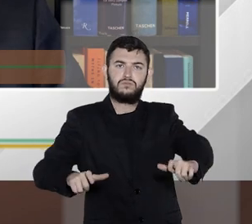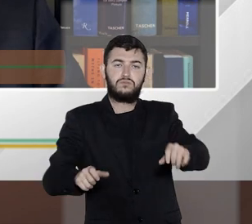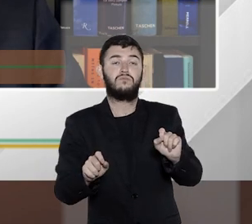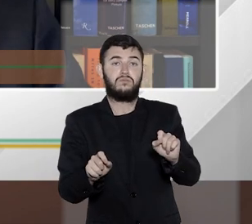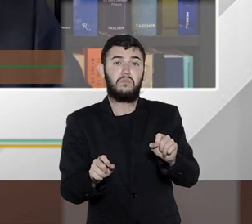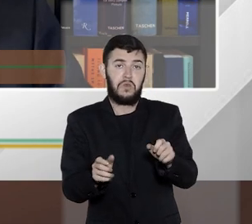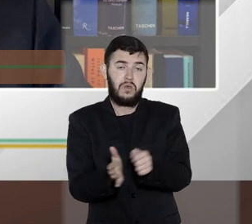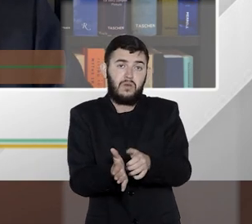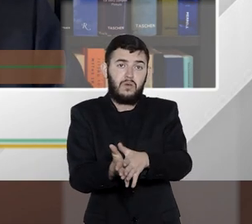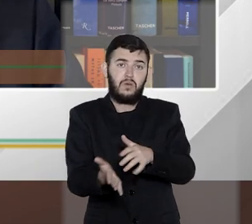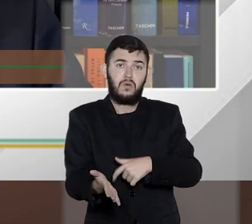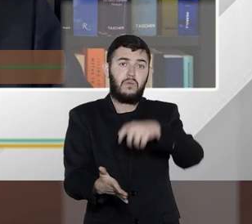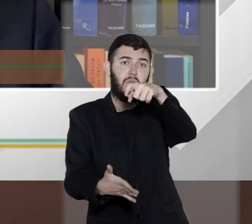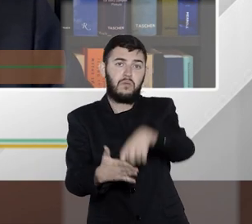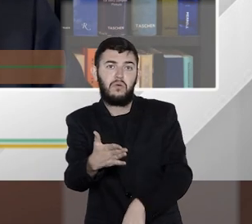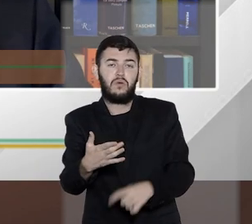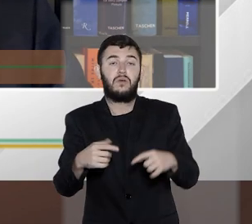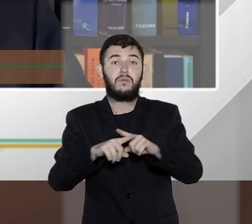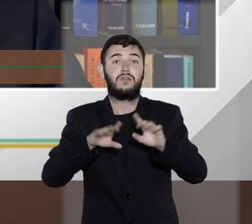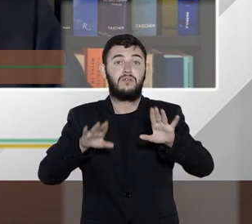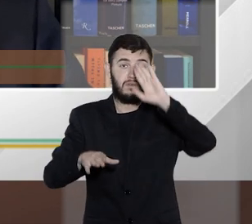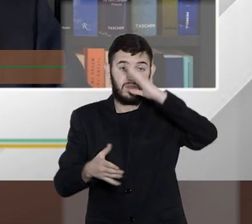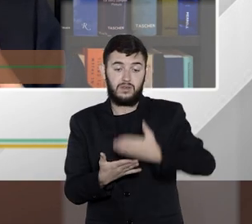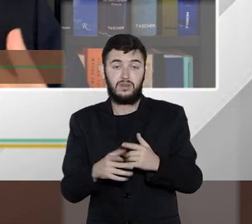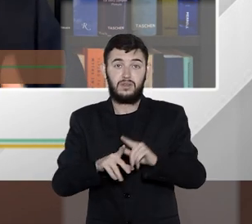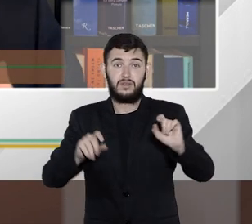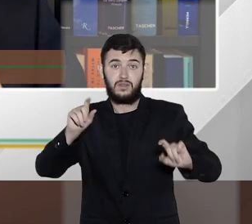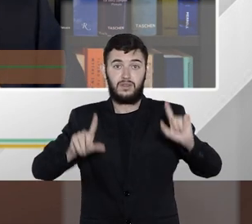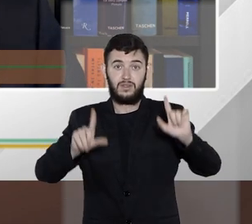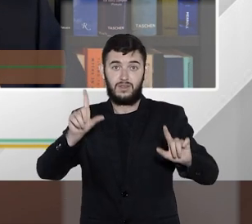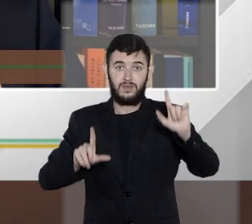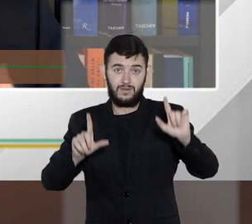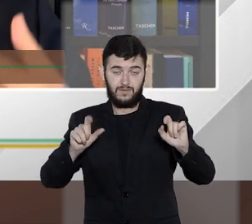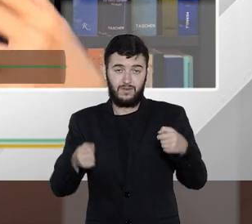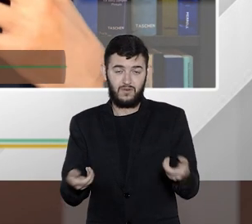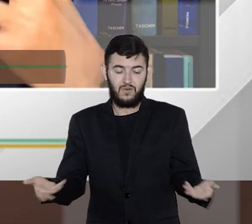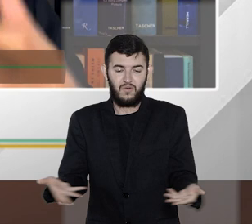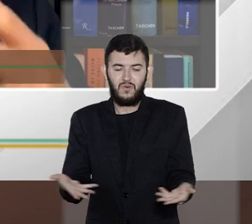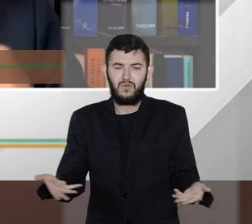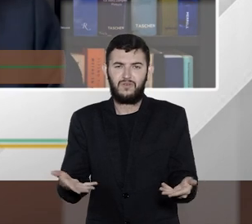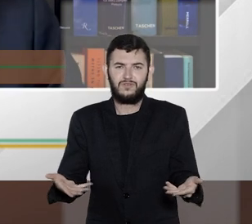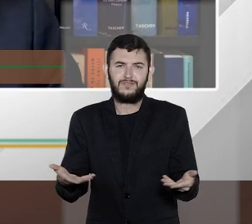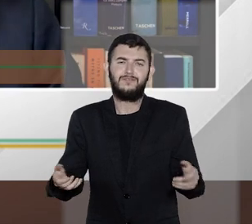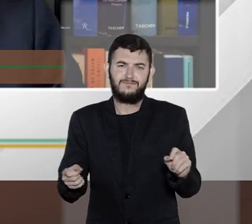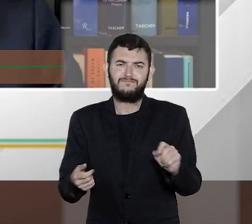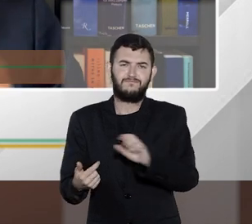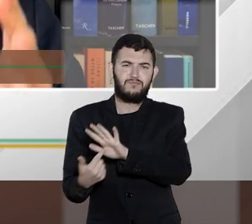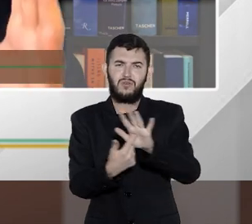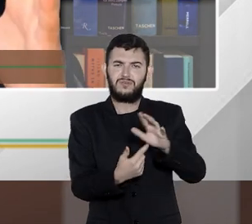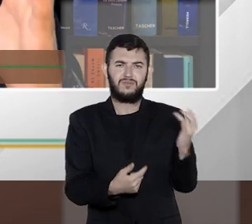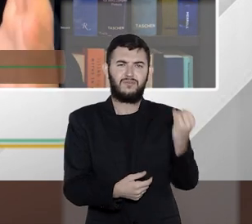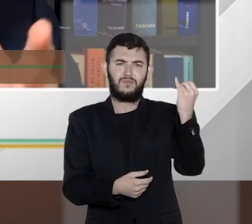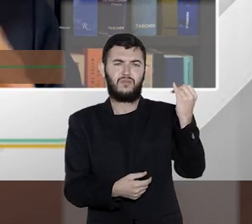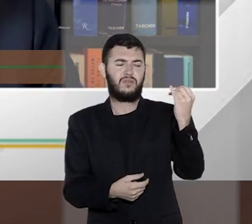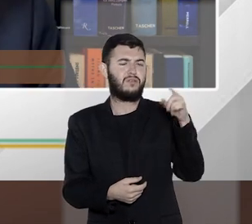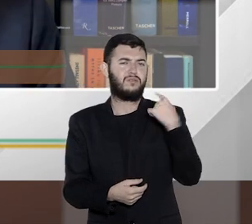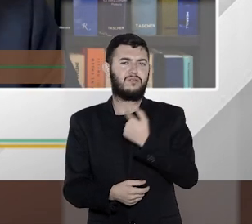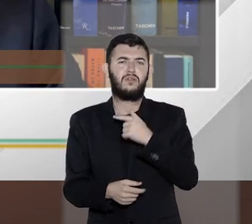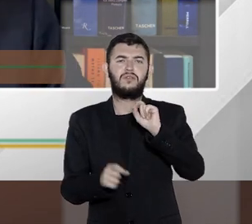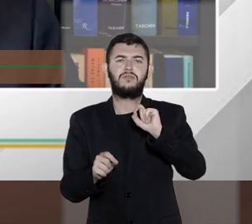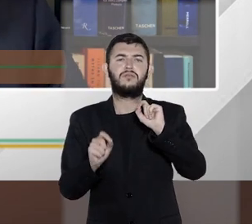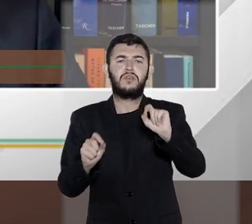Então, eu acho que o programa é fundamental nesse ponto, Fátima. A gente precisa encontrar esses limites e precisa